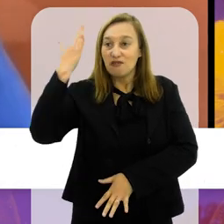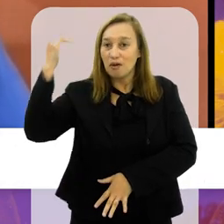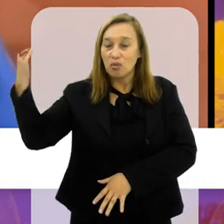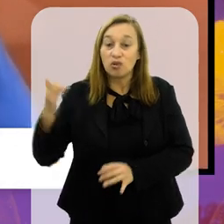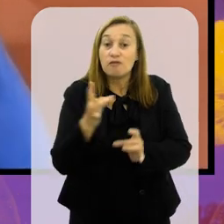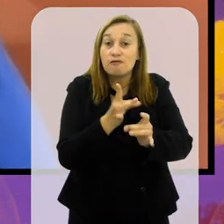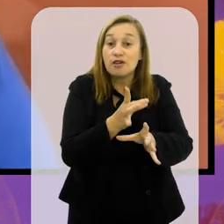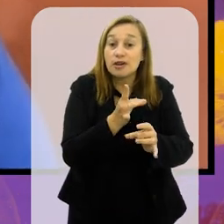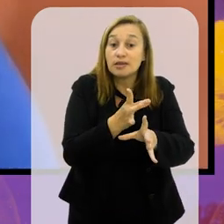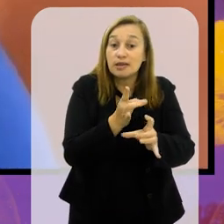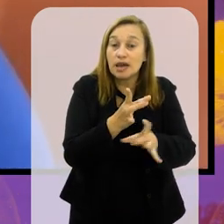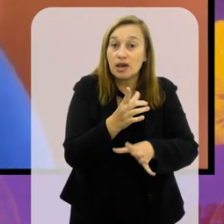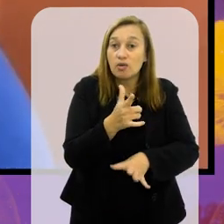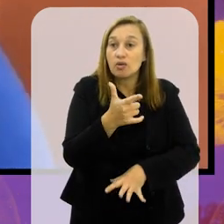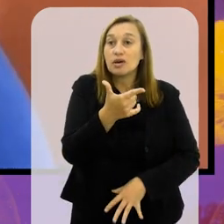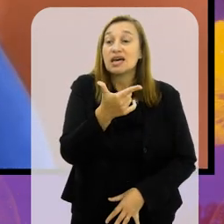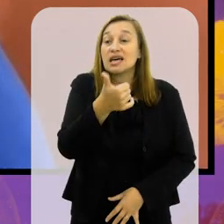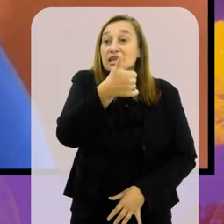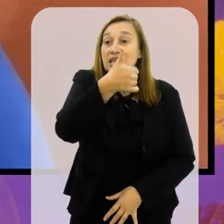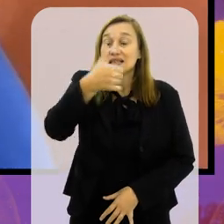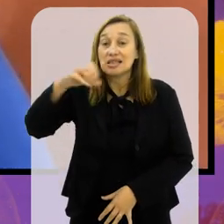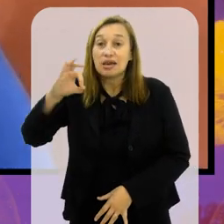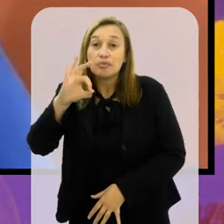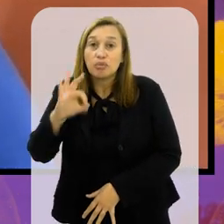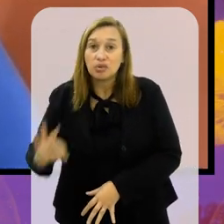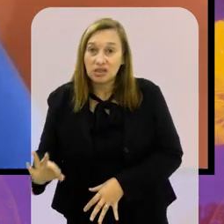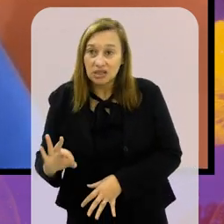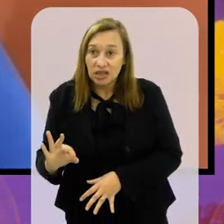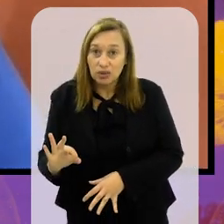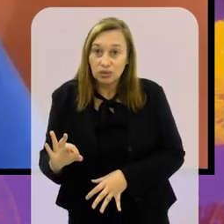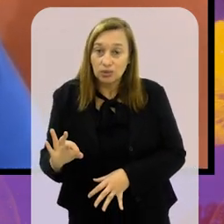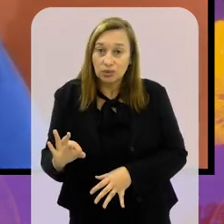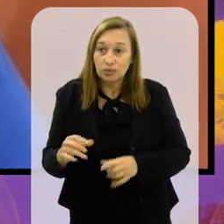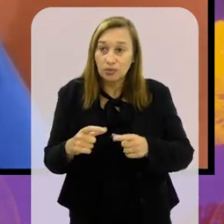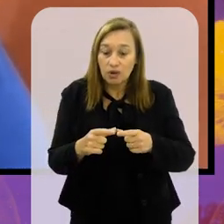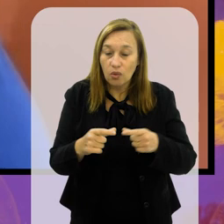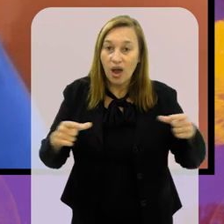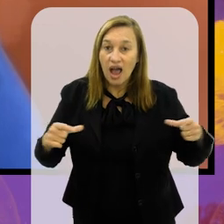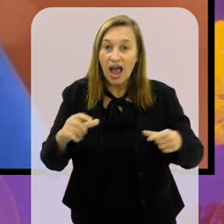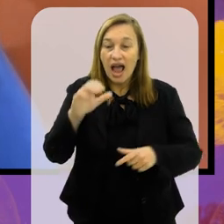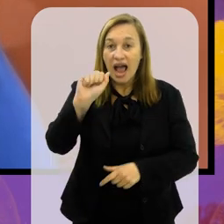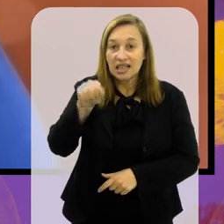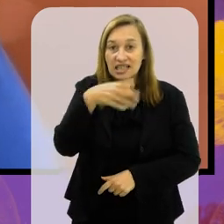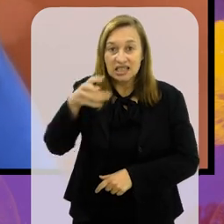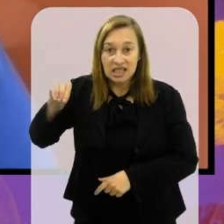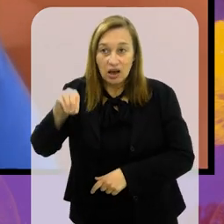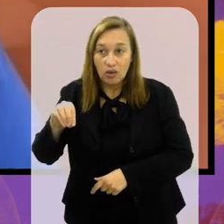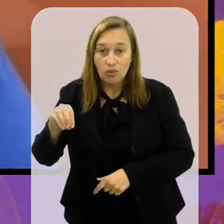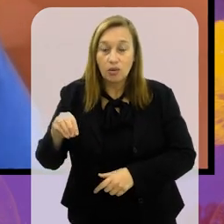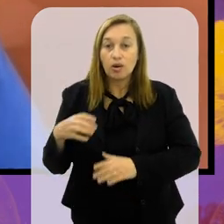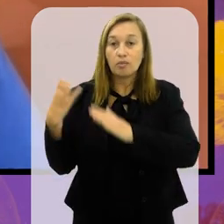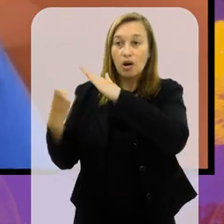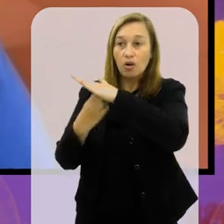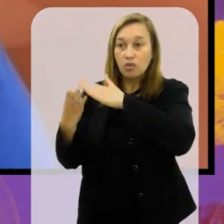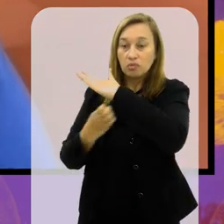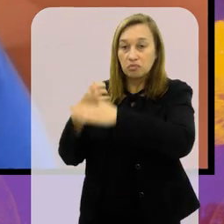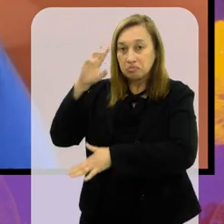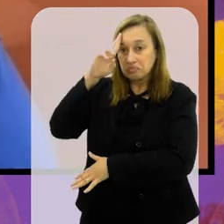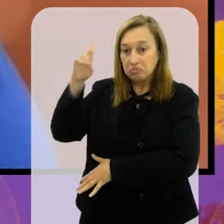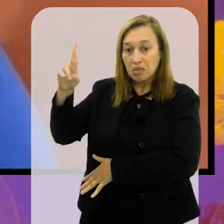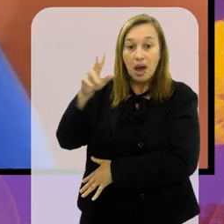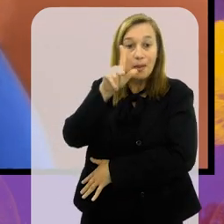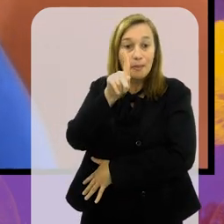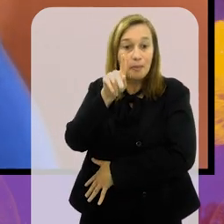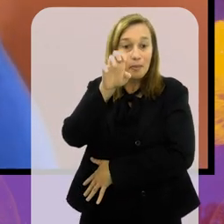vendeu 100% das suas ações, para o empresário mineiro, né, o Pedro